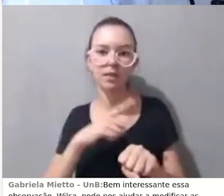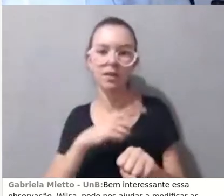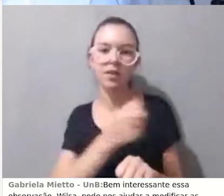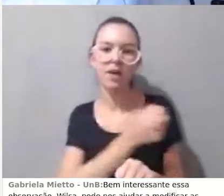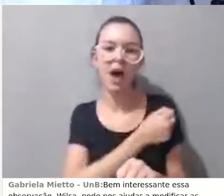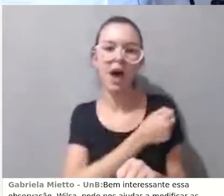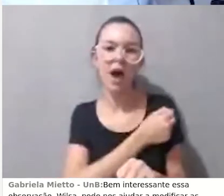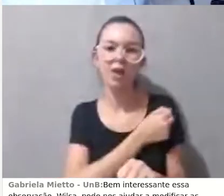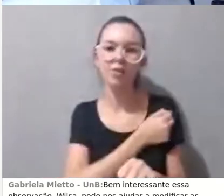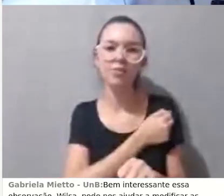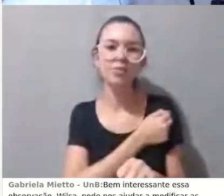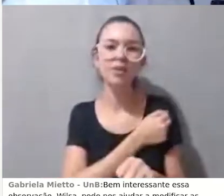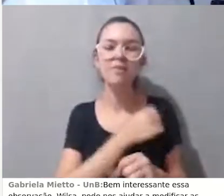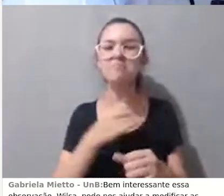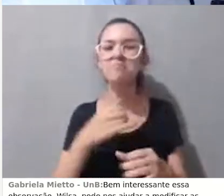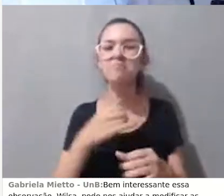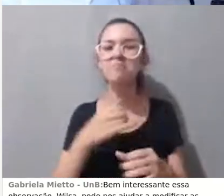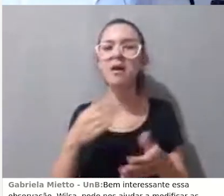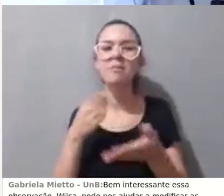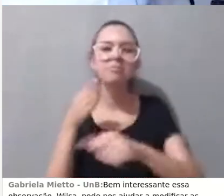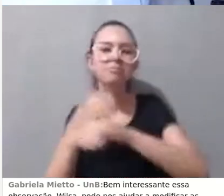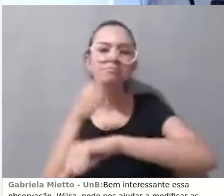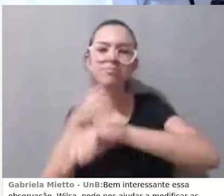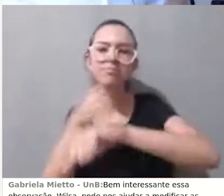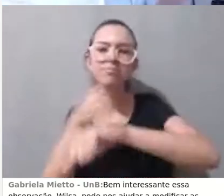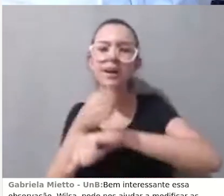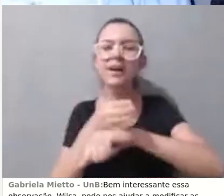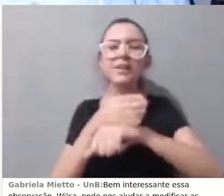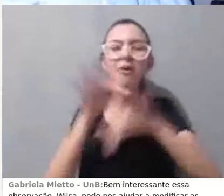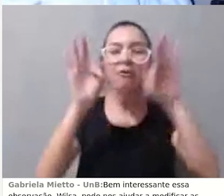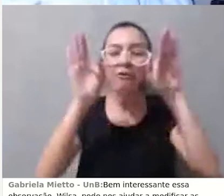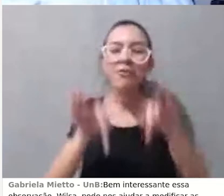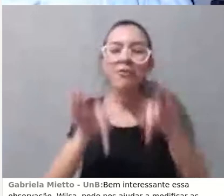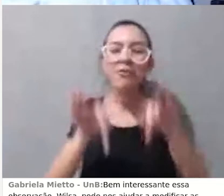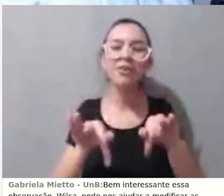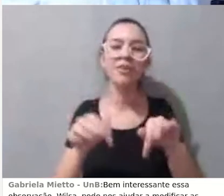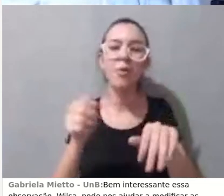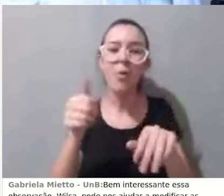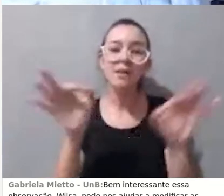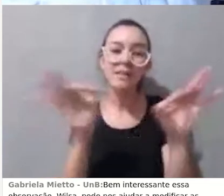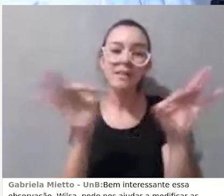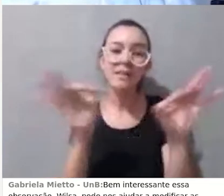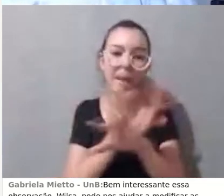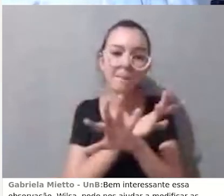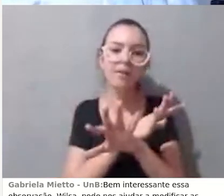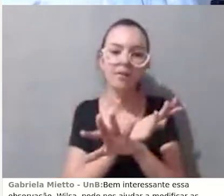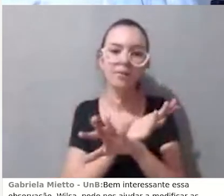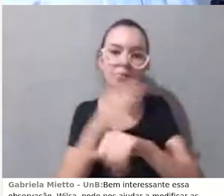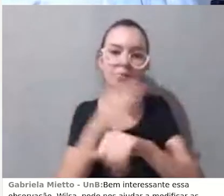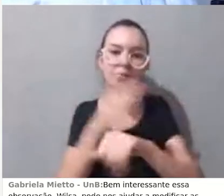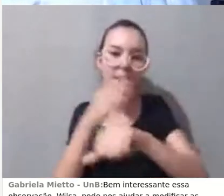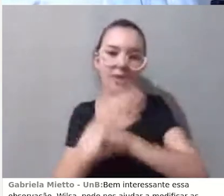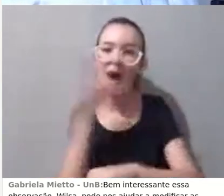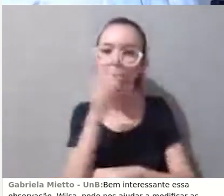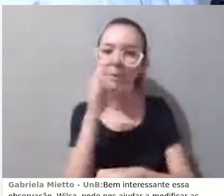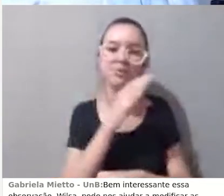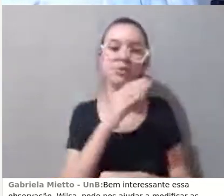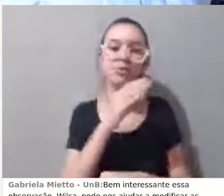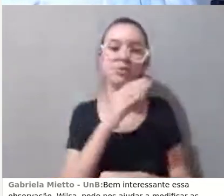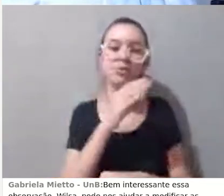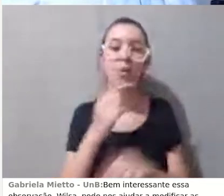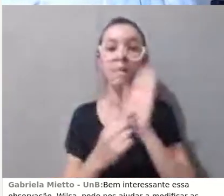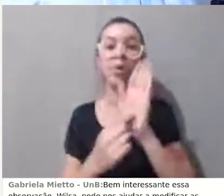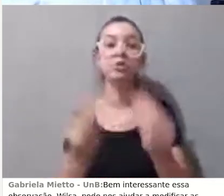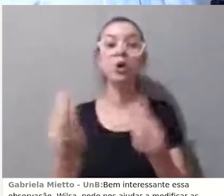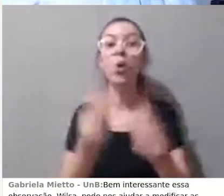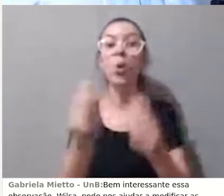alunos que só aparecem no PIN. Então assim, há uma curva que mostra os tipos de participação, tem alunos